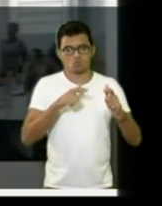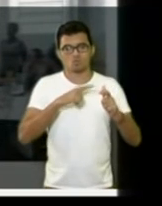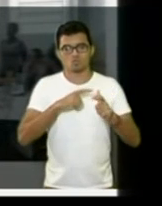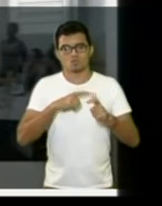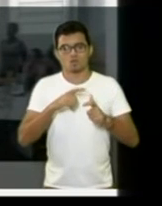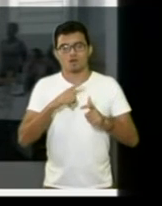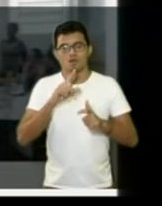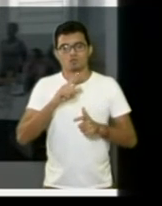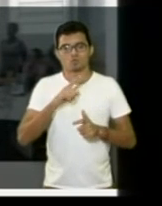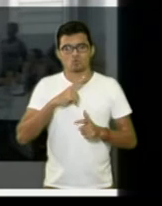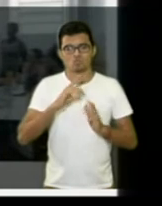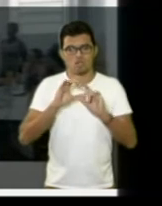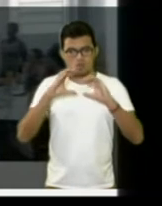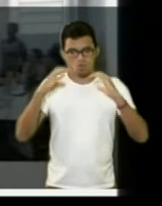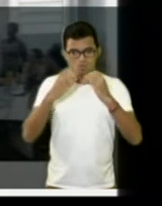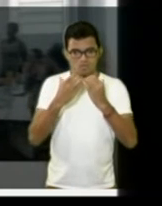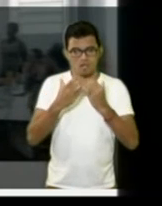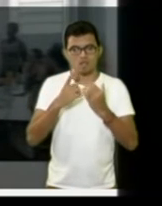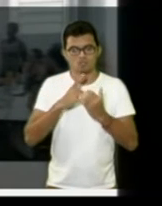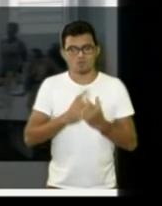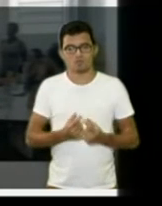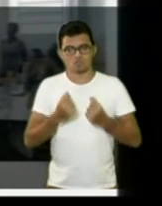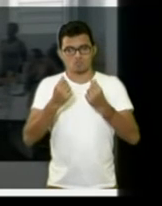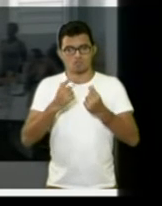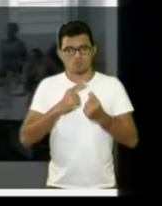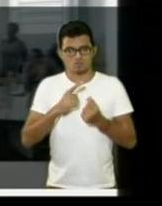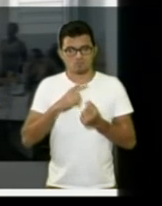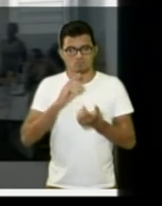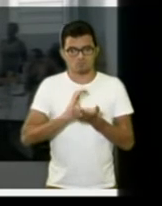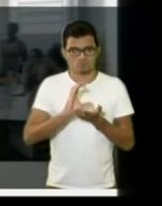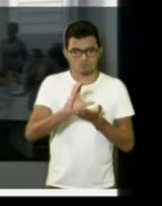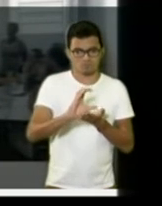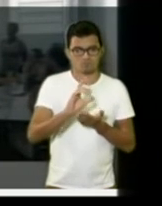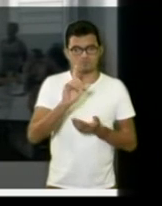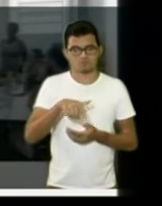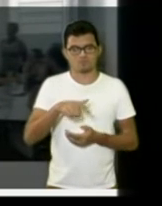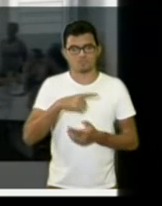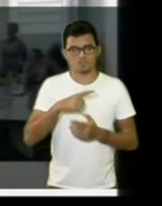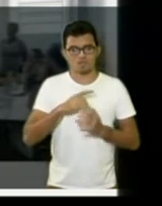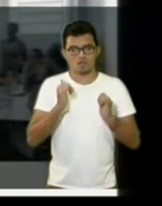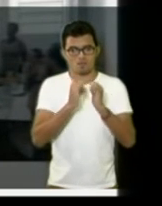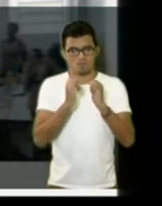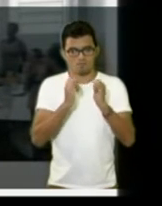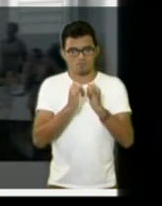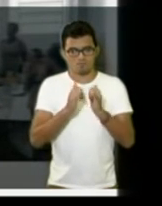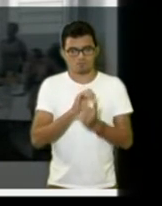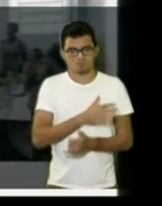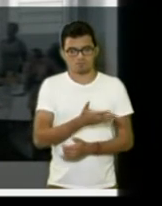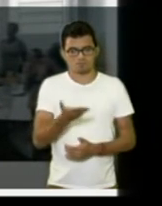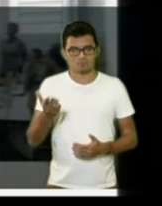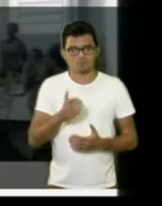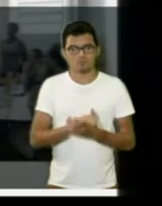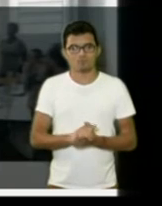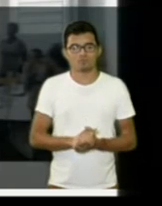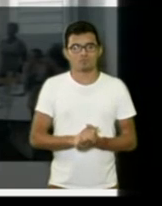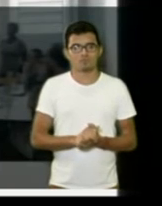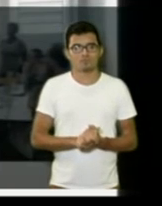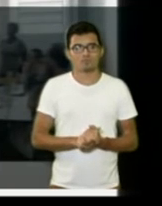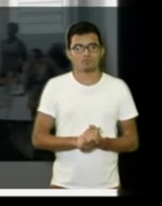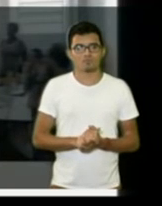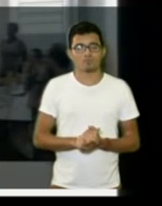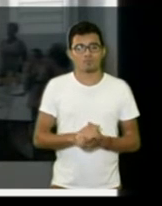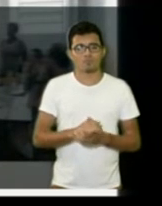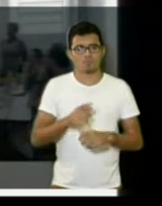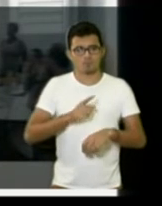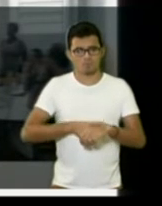comunidade está investindo, ela fazendo essa praça naquela região. Tempo é pouco, mais